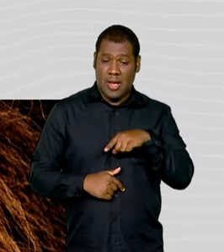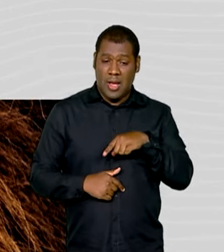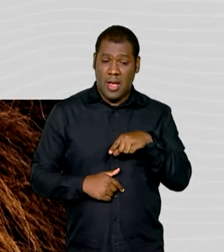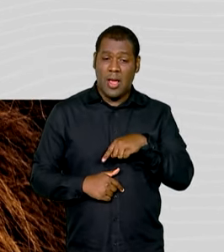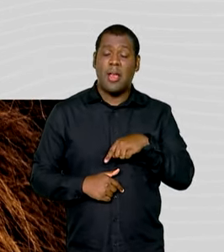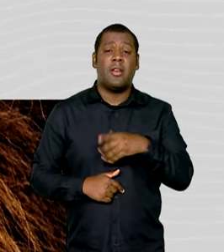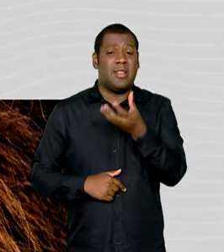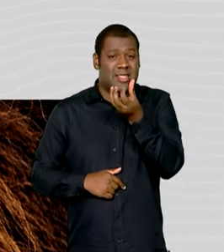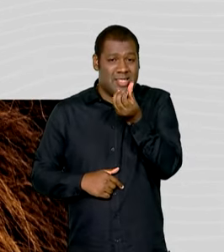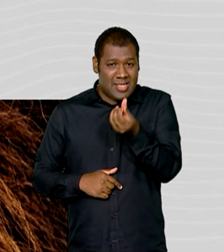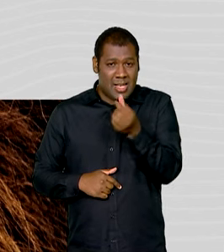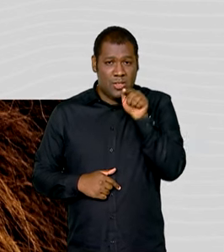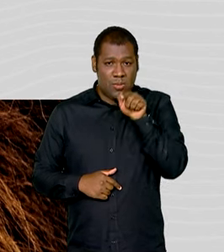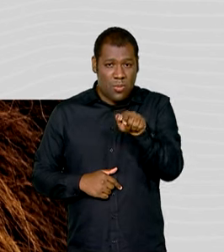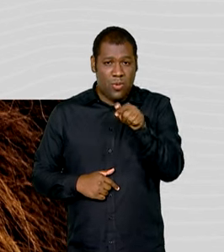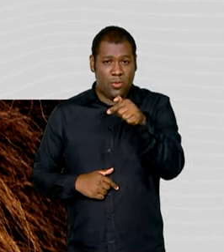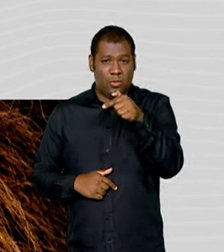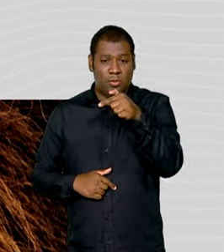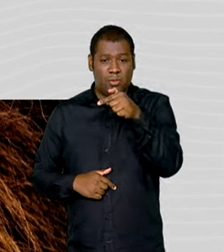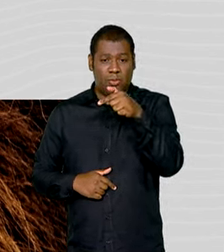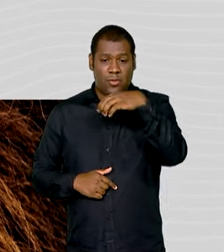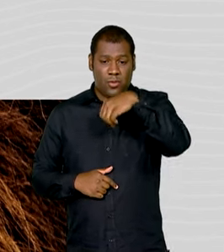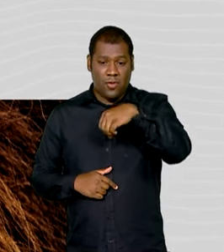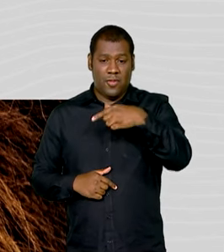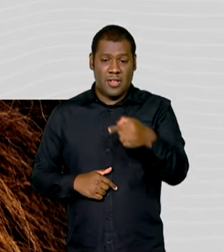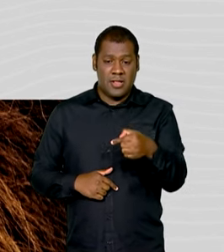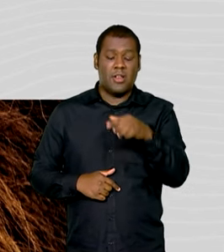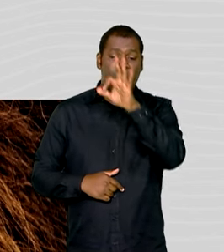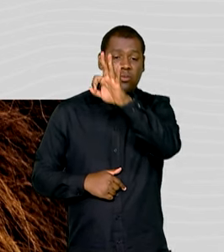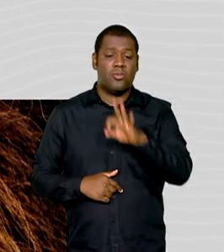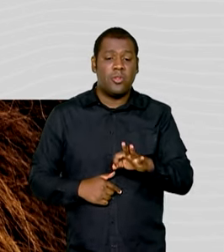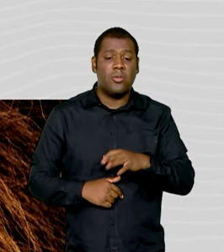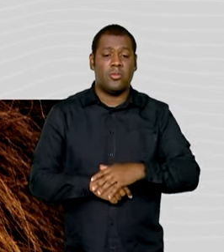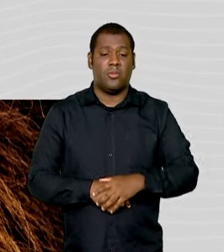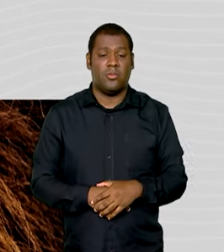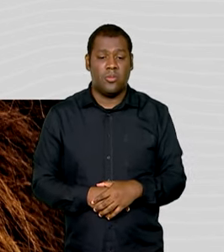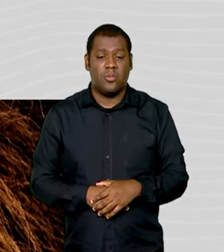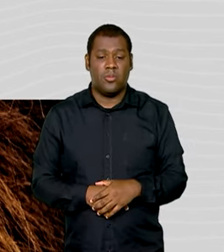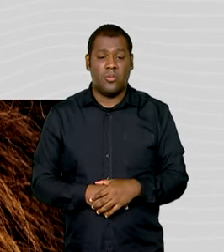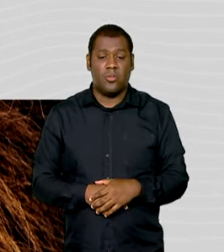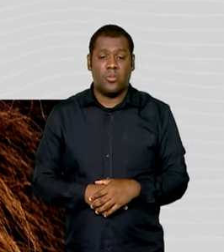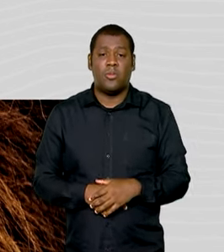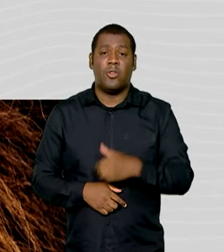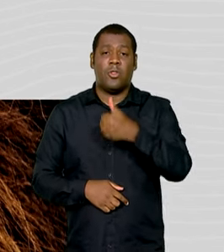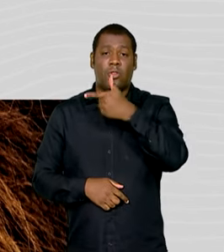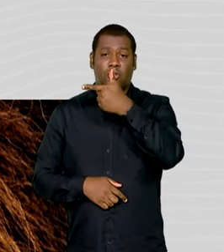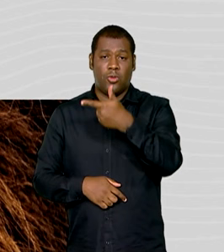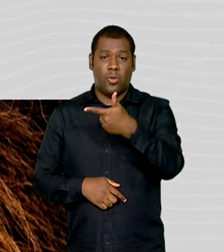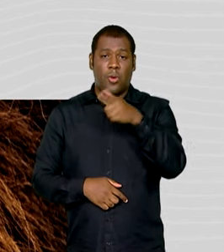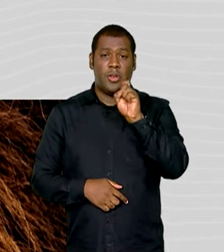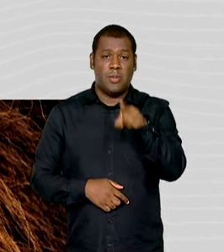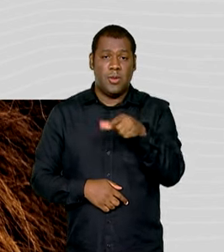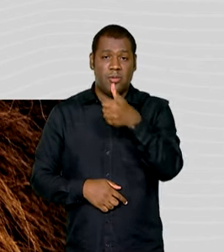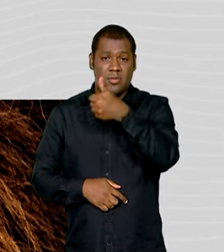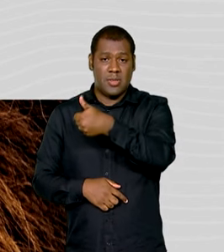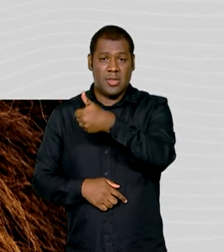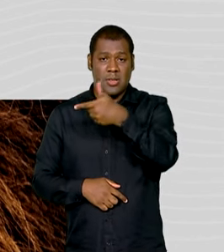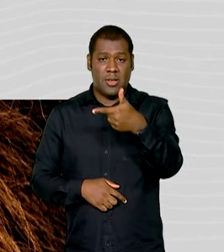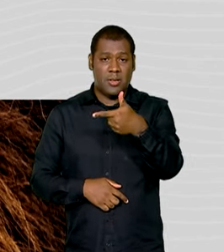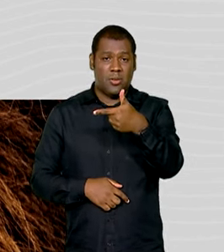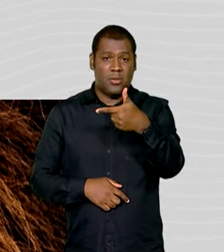em 6,97%. O valor passa de R$ 2.112,00 para R$ 2